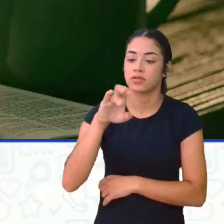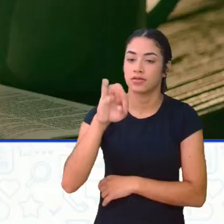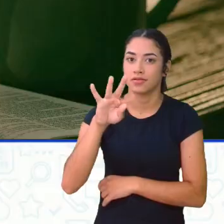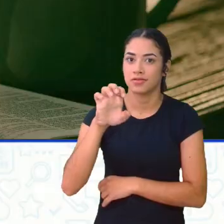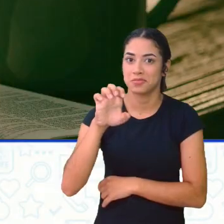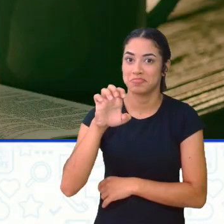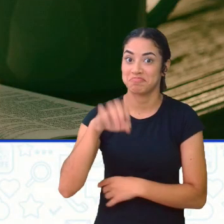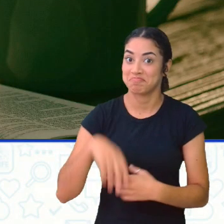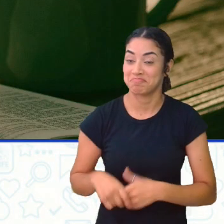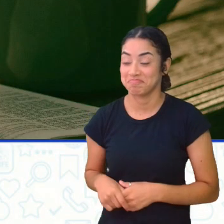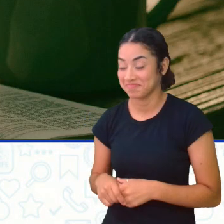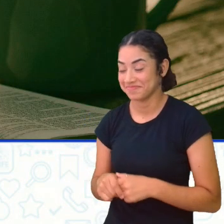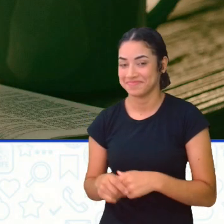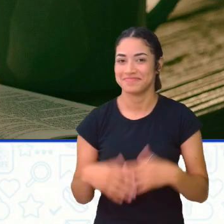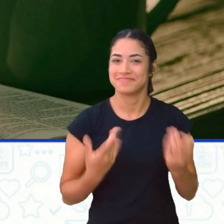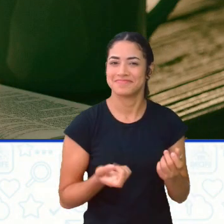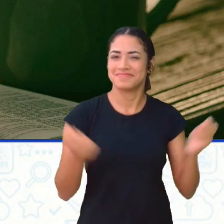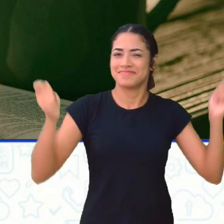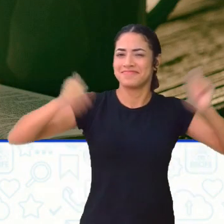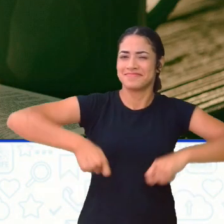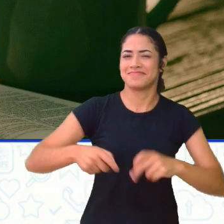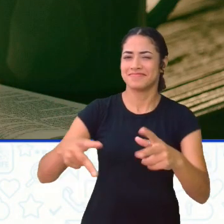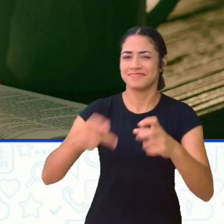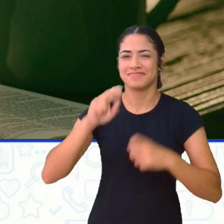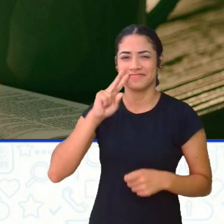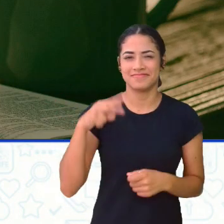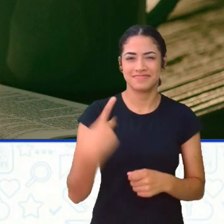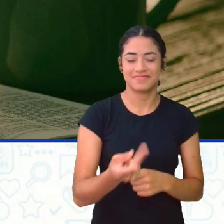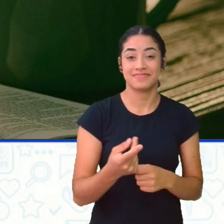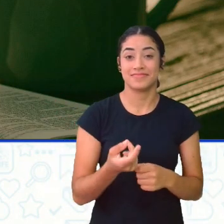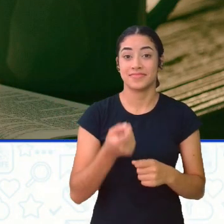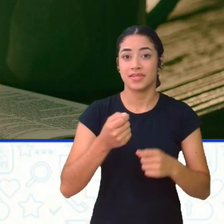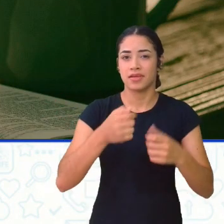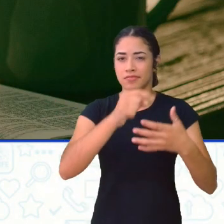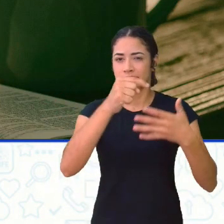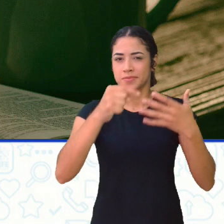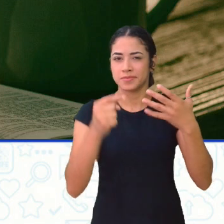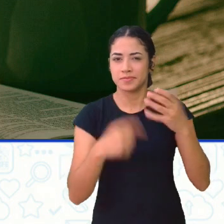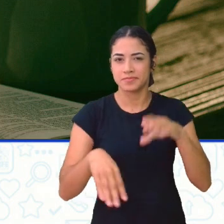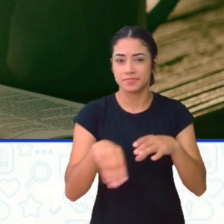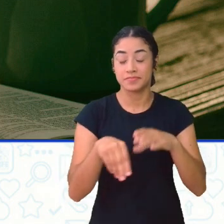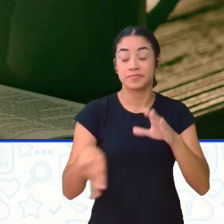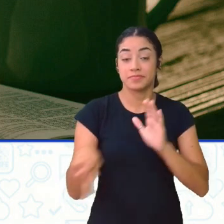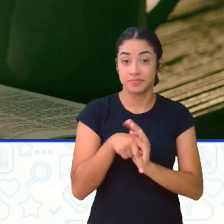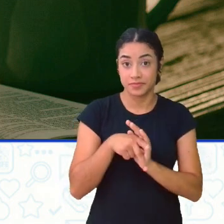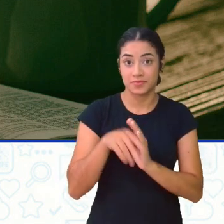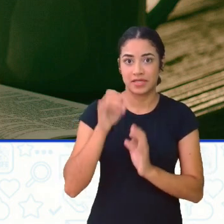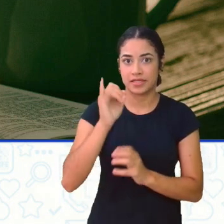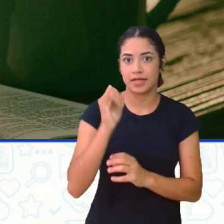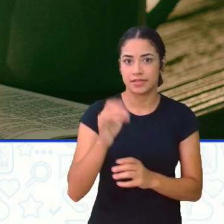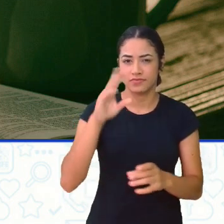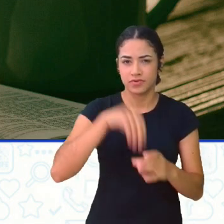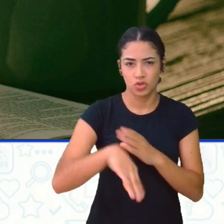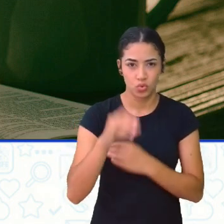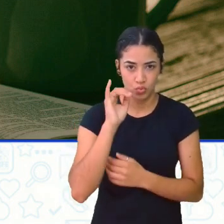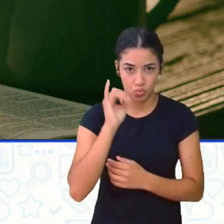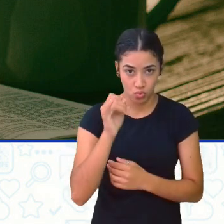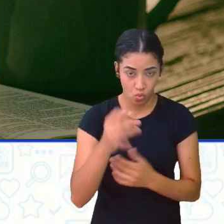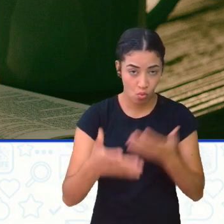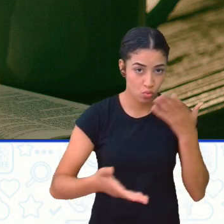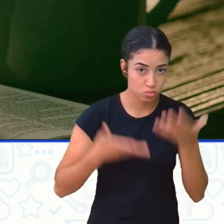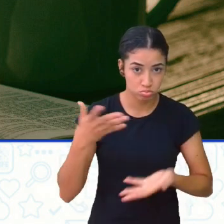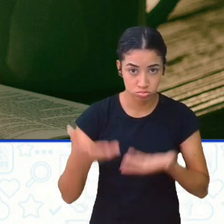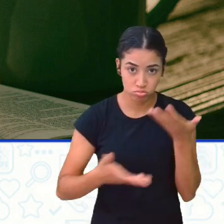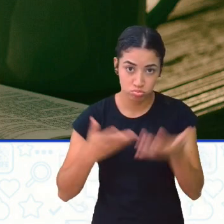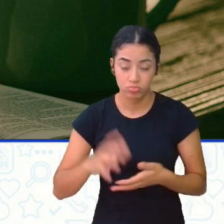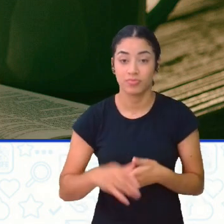Oi? Será que a gente consegue Reconhecer os elementos Da narrativa Nesse conto? A gente também Vira e mexe Volta aqui na narrativa Nos